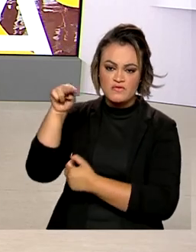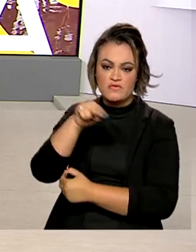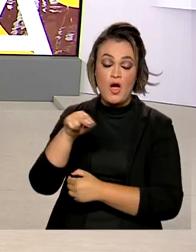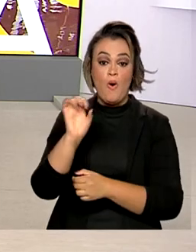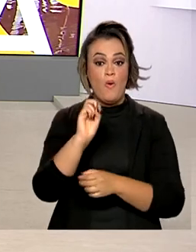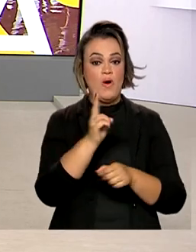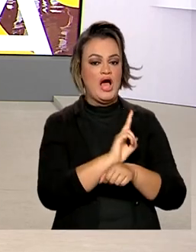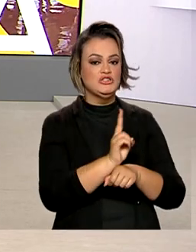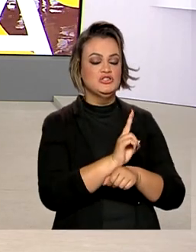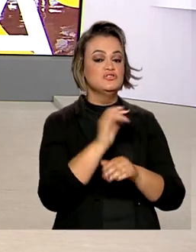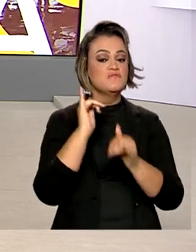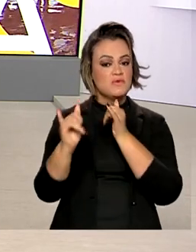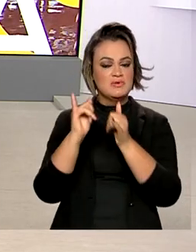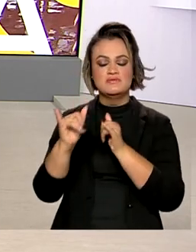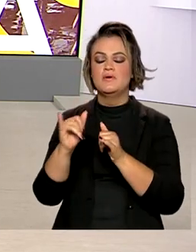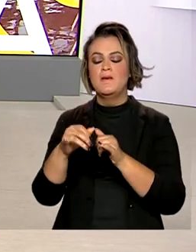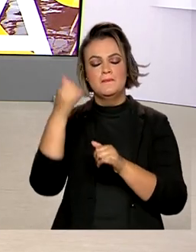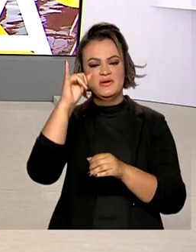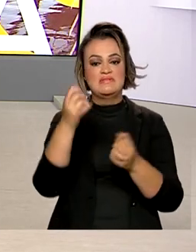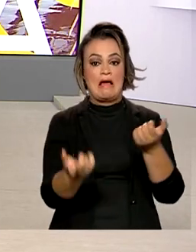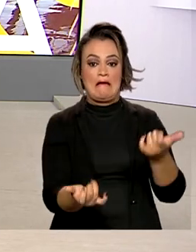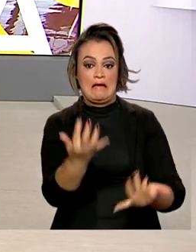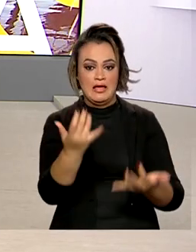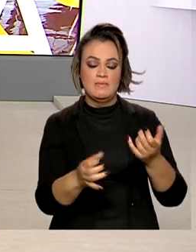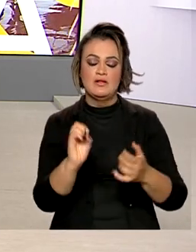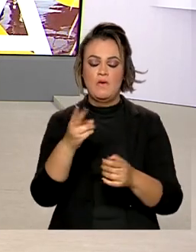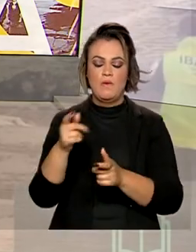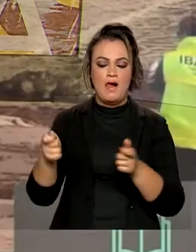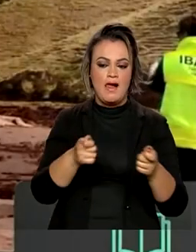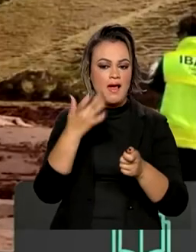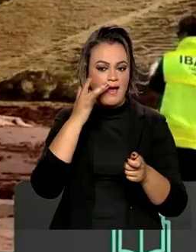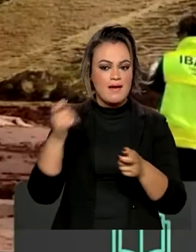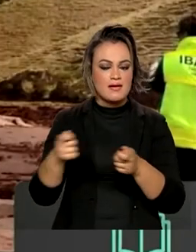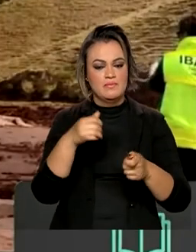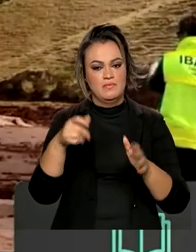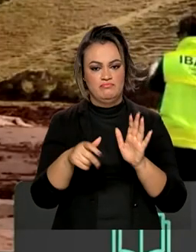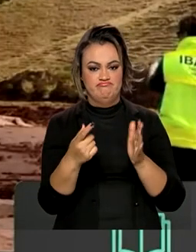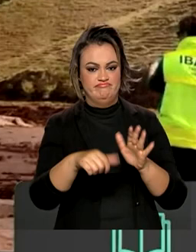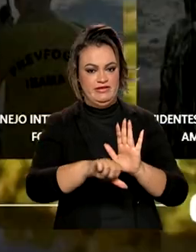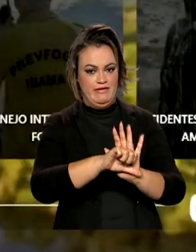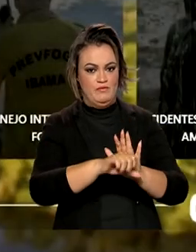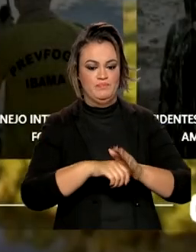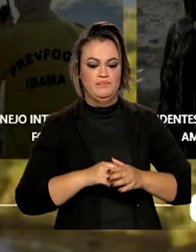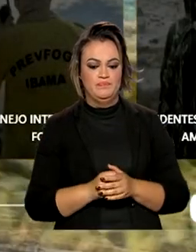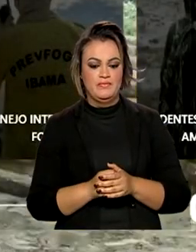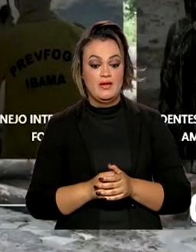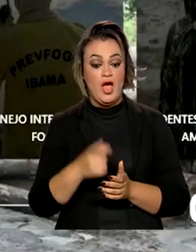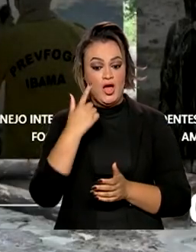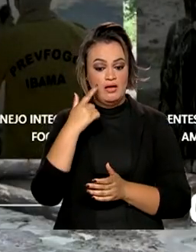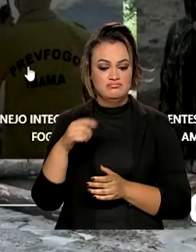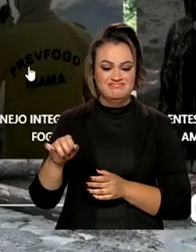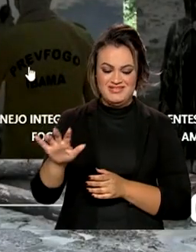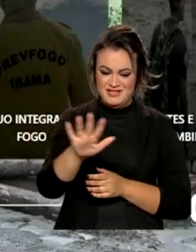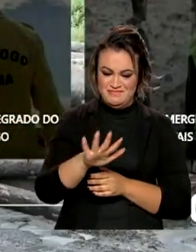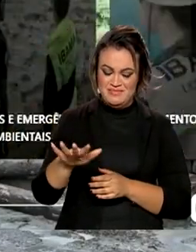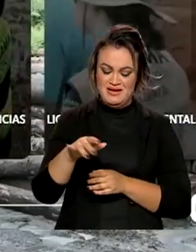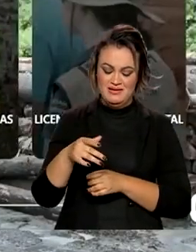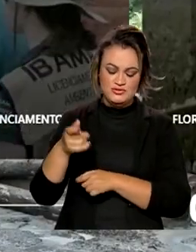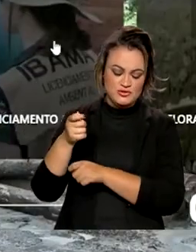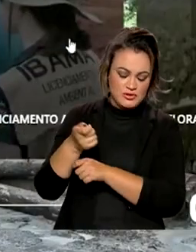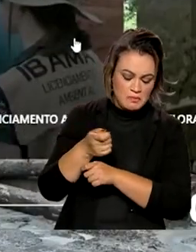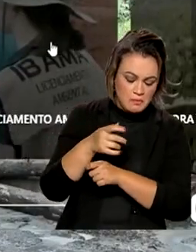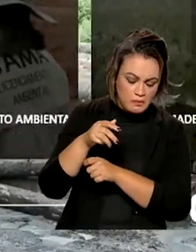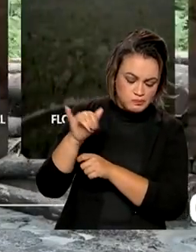agentes, como combate a queimadas e garimpos ilegais. Imagens de satélites de áreas de garimpo e